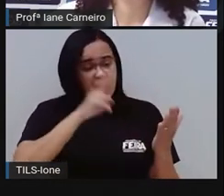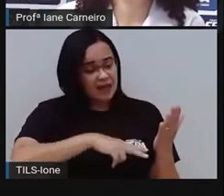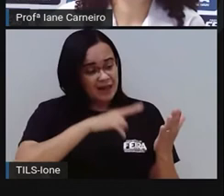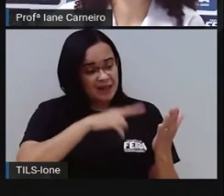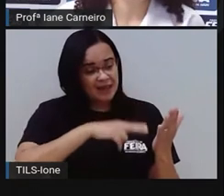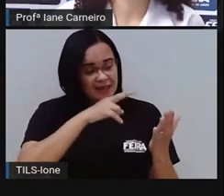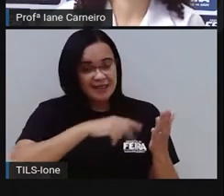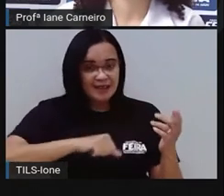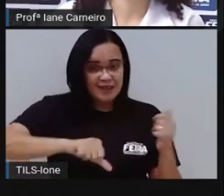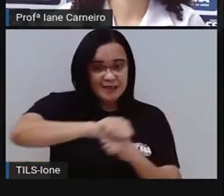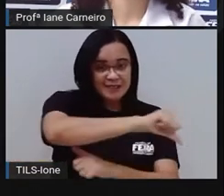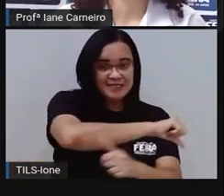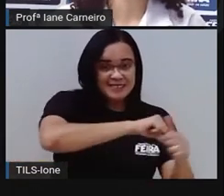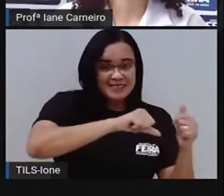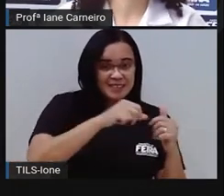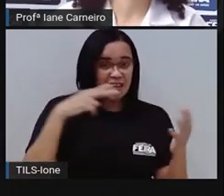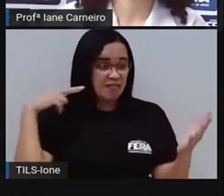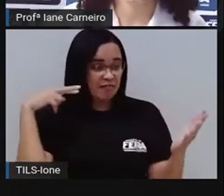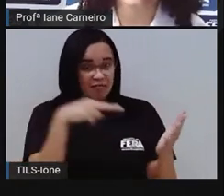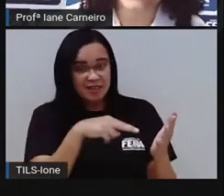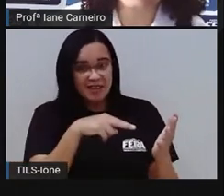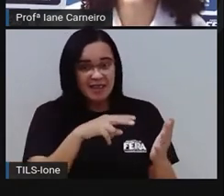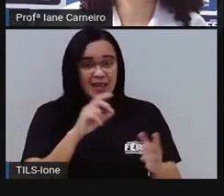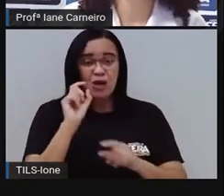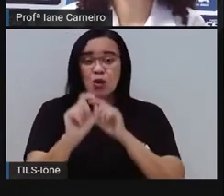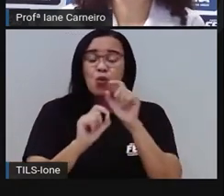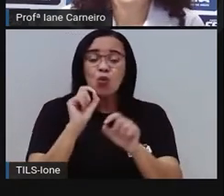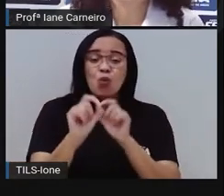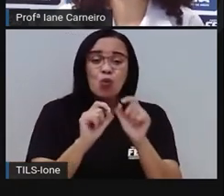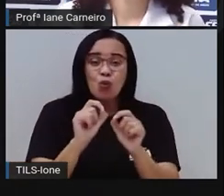nome irá ver. Quem sou eu?